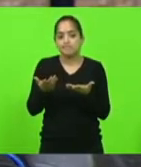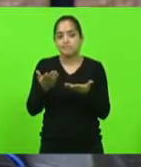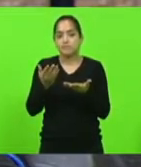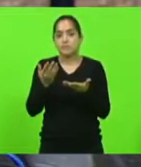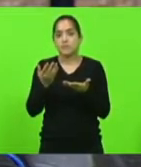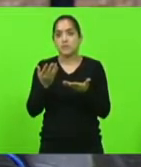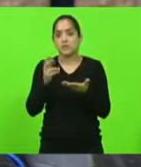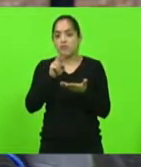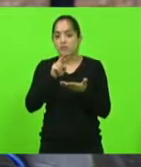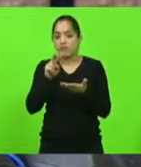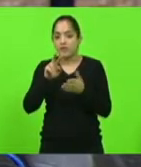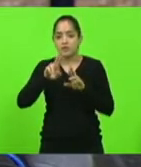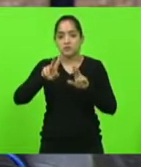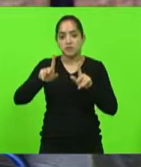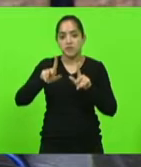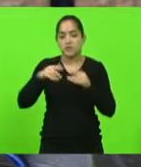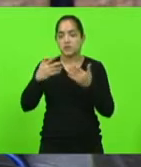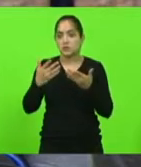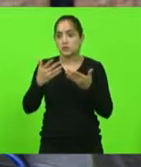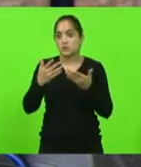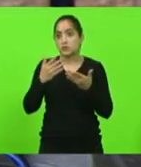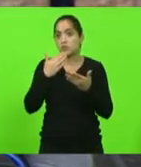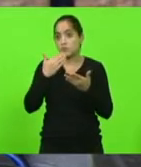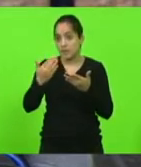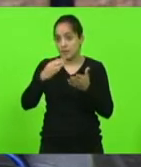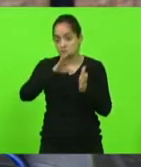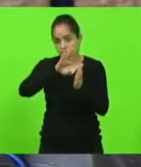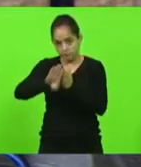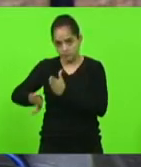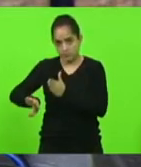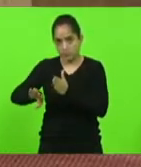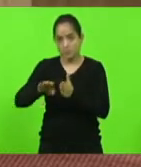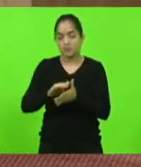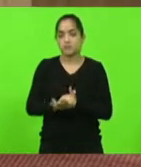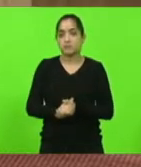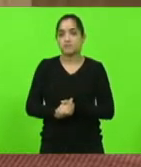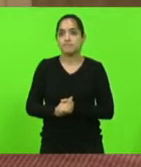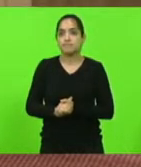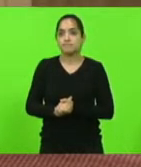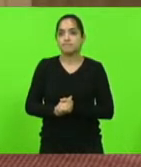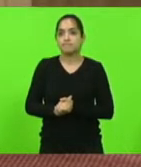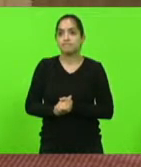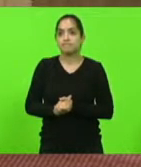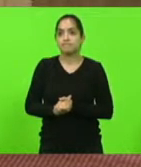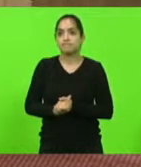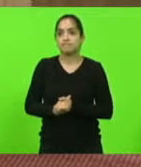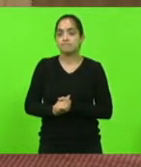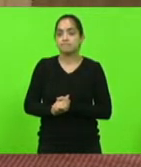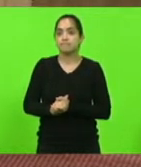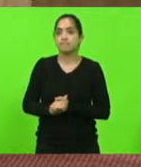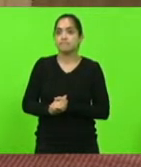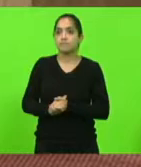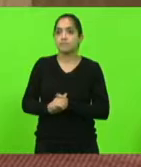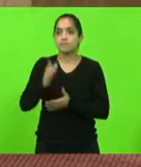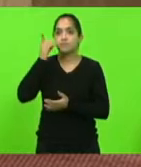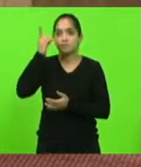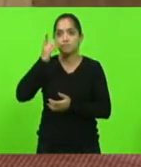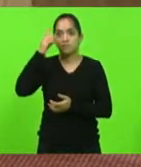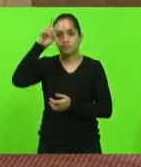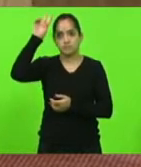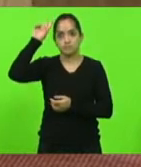diferente disso então eu peço pela derrubada do veto. Deputado doutor Vicente Caropreso.